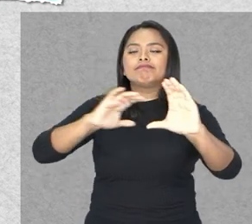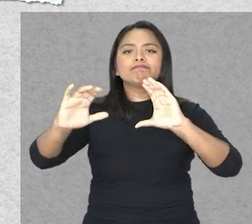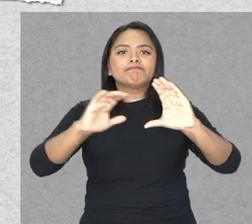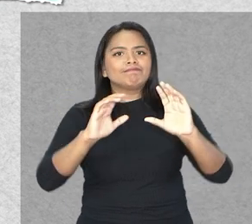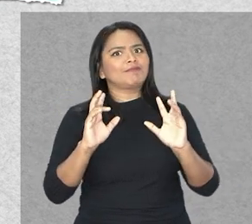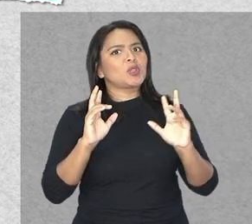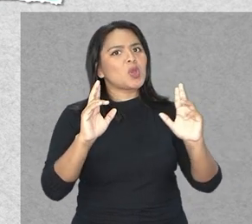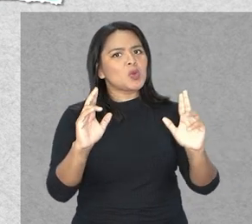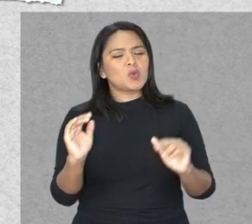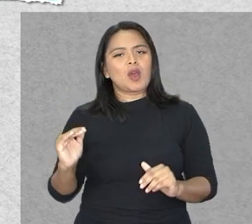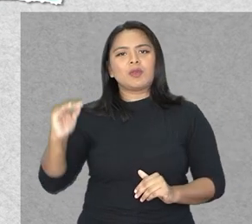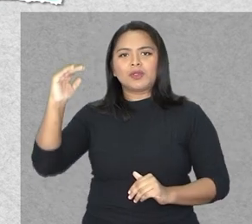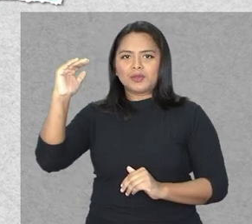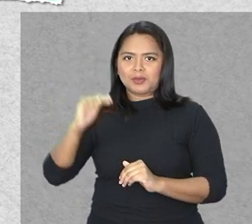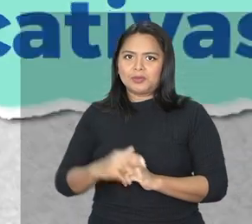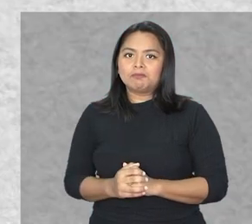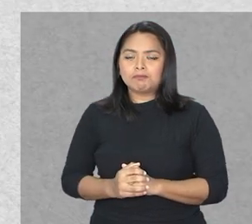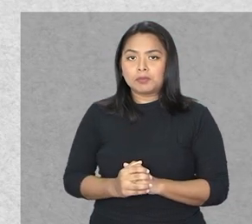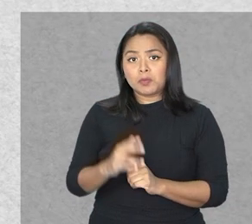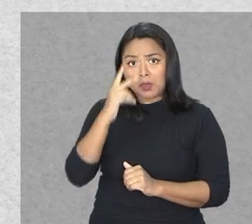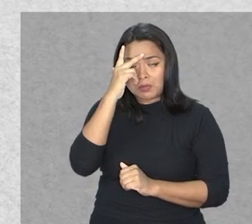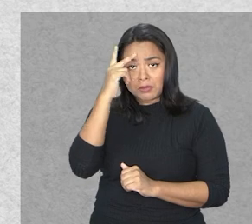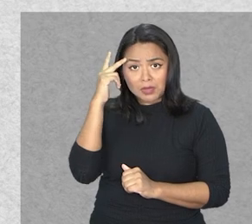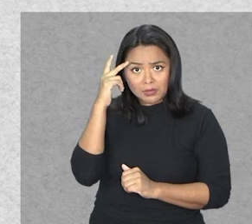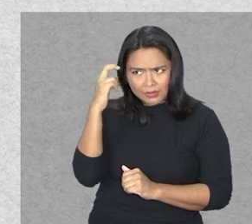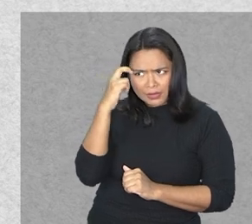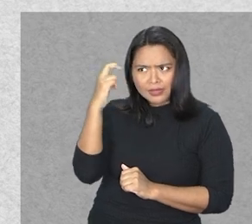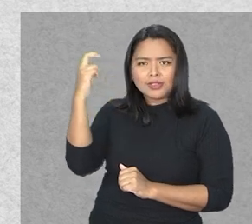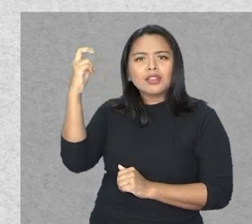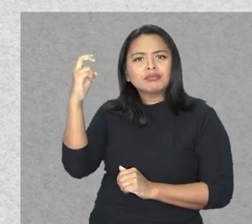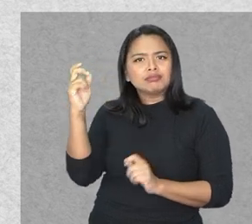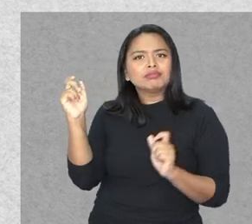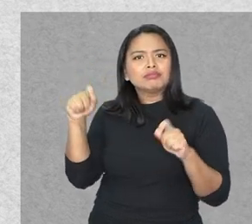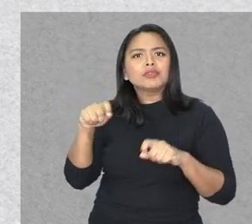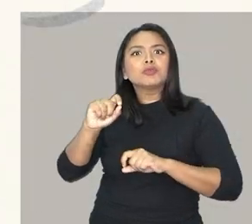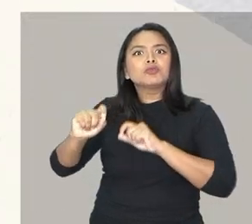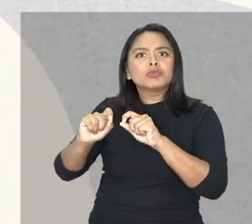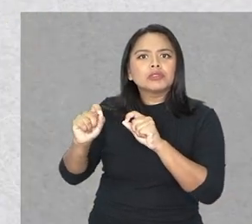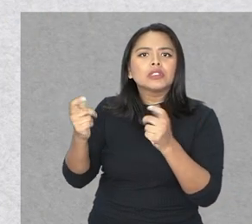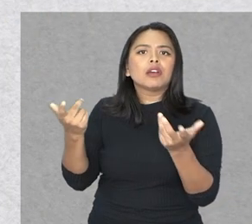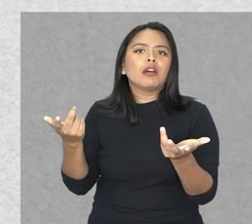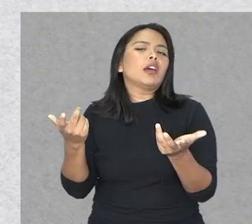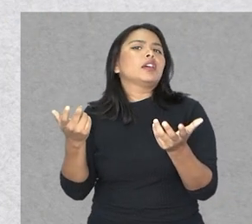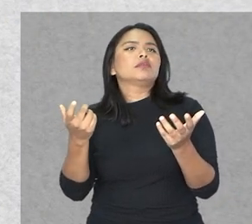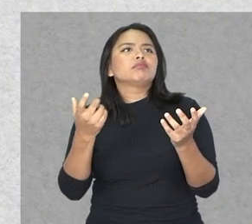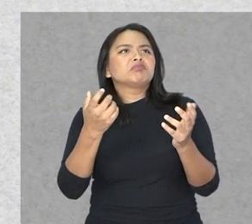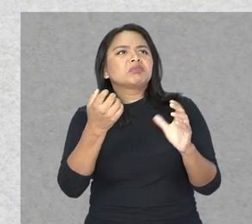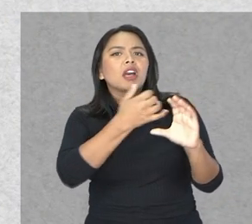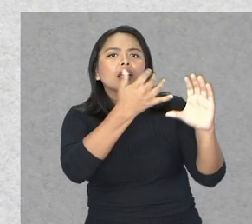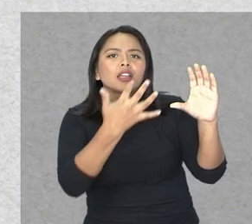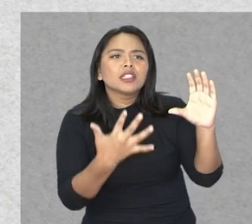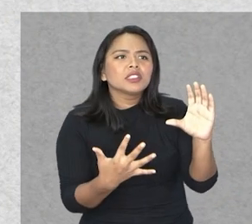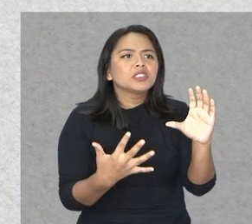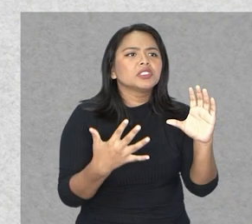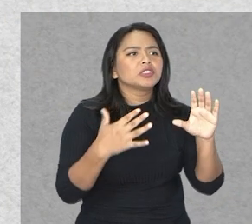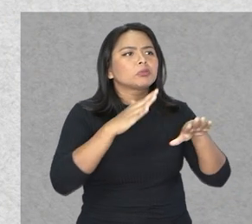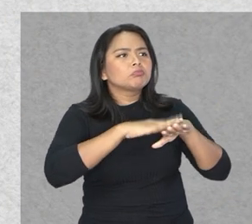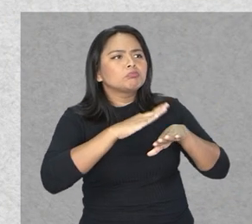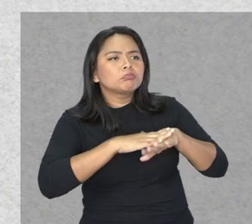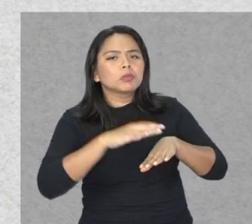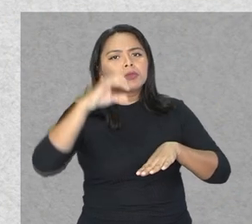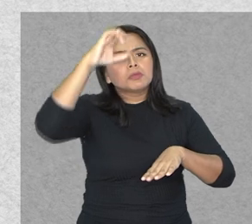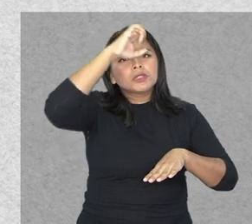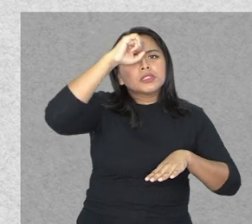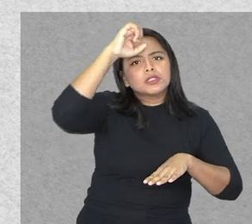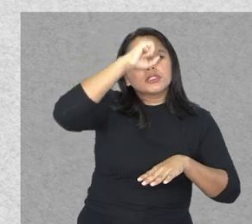semelhantes aos adultos. As pessoas nessas condições apresentam diferenças em relação aos seus interesses, estilos